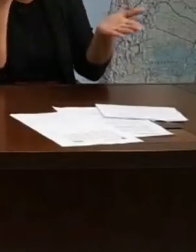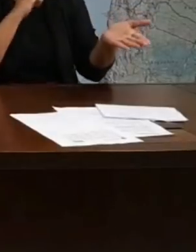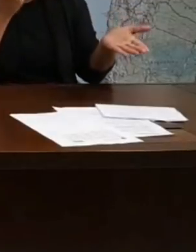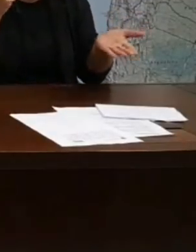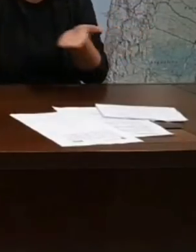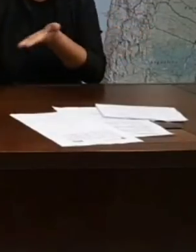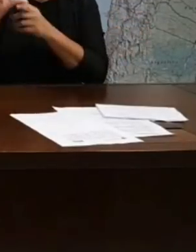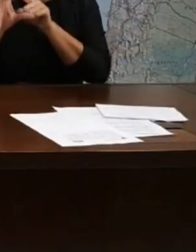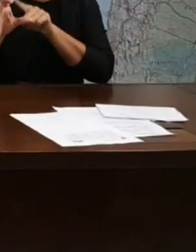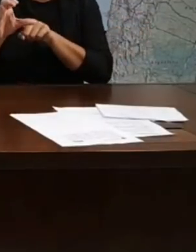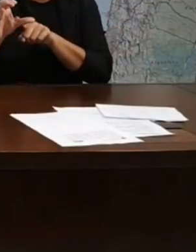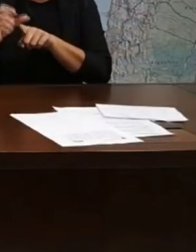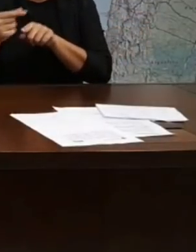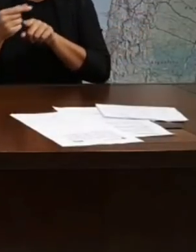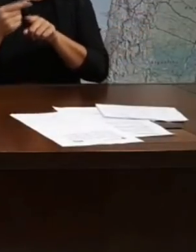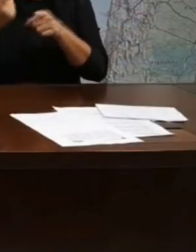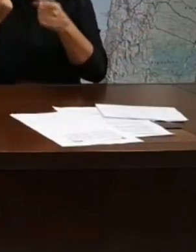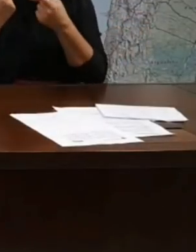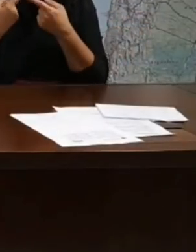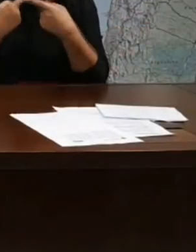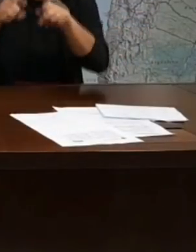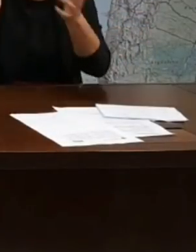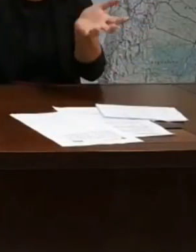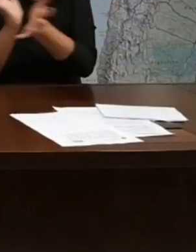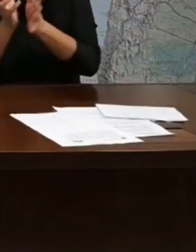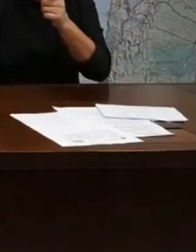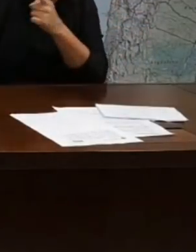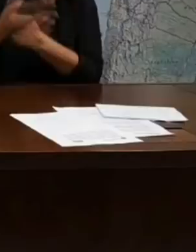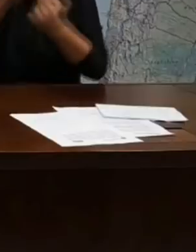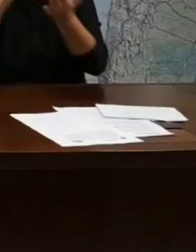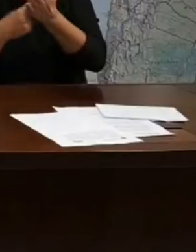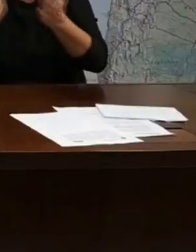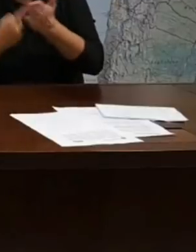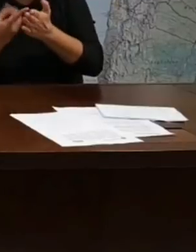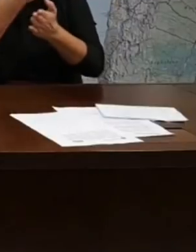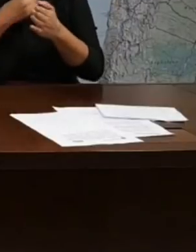à fraude, que existe e muita fraude.